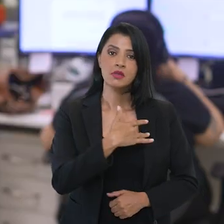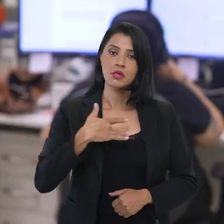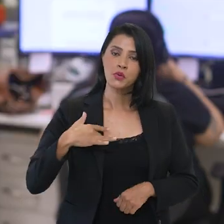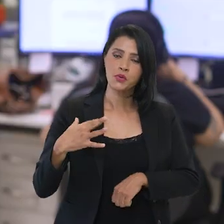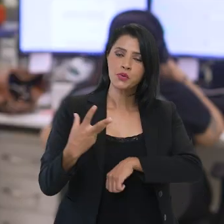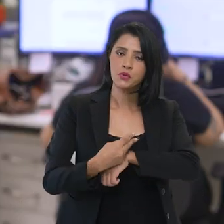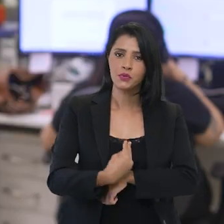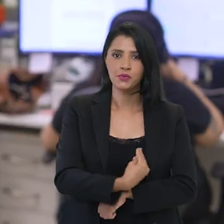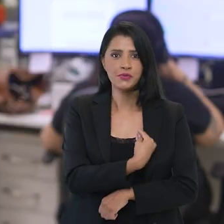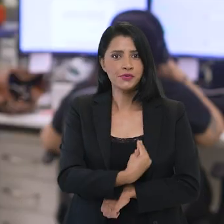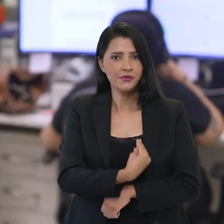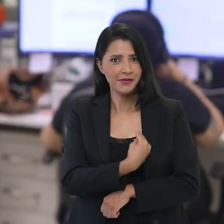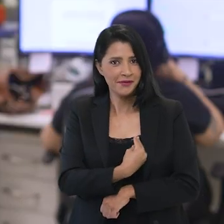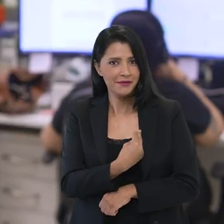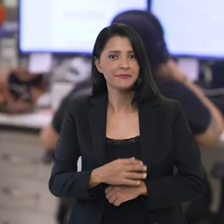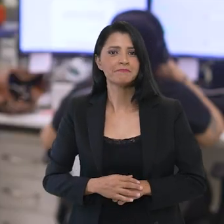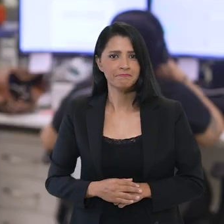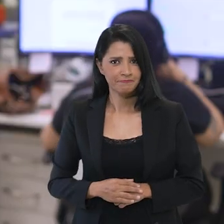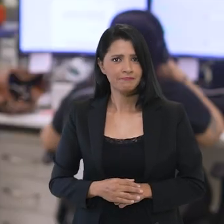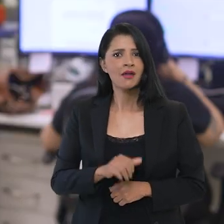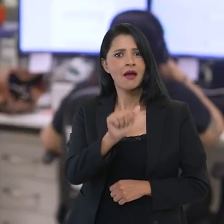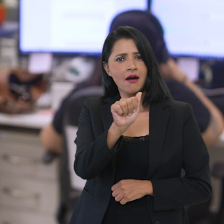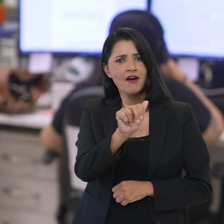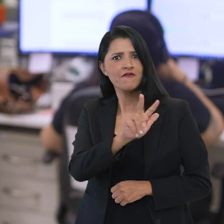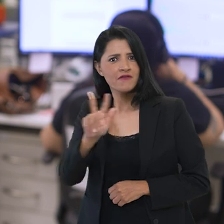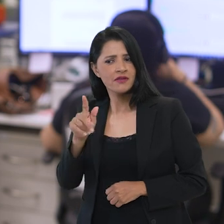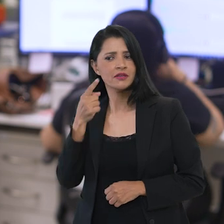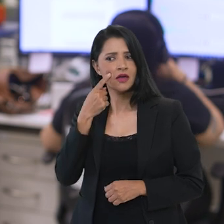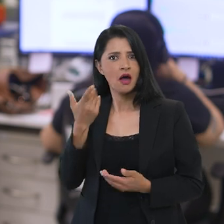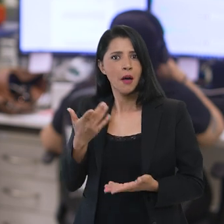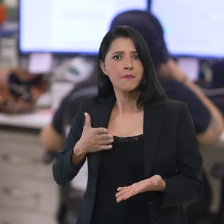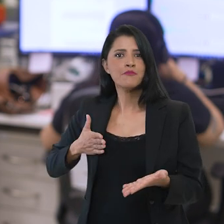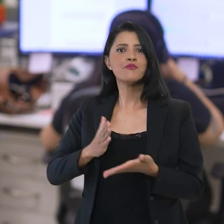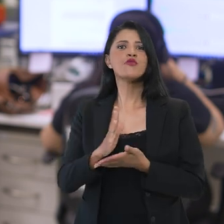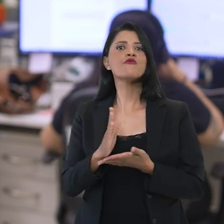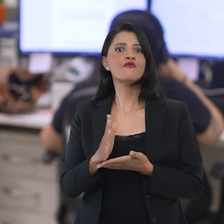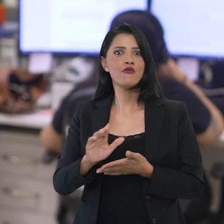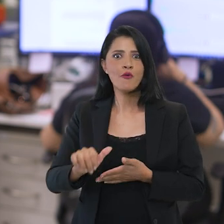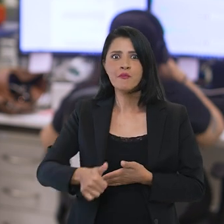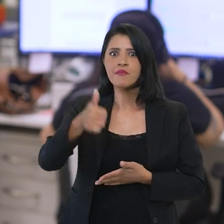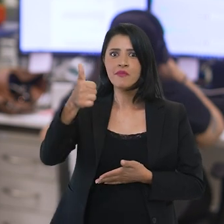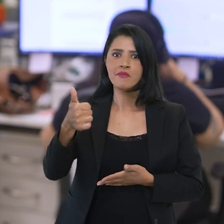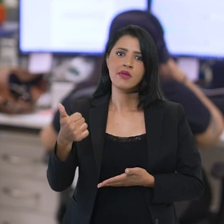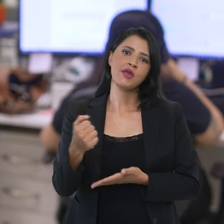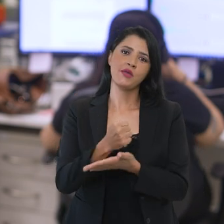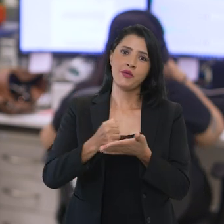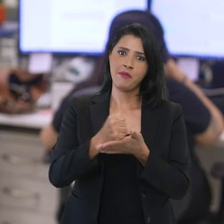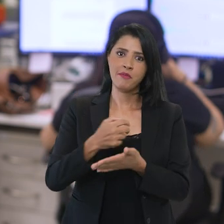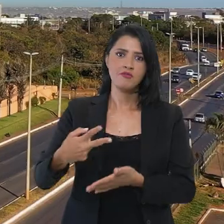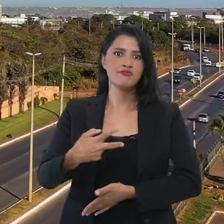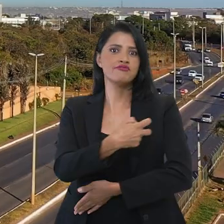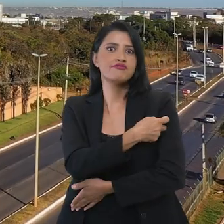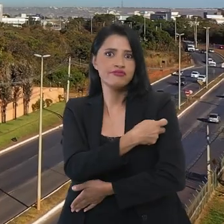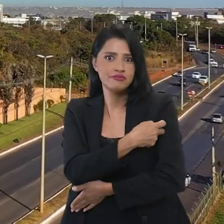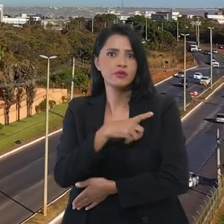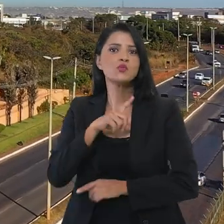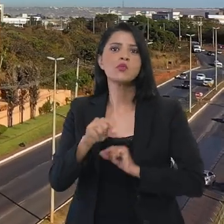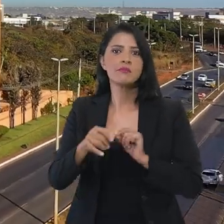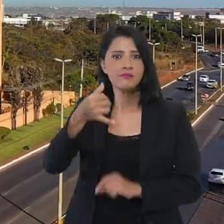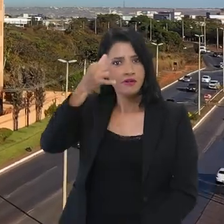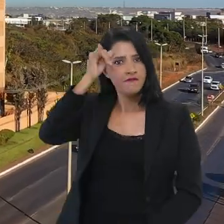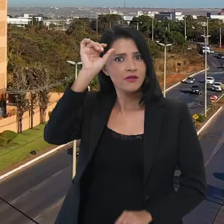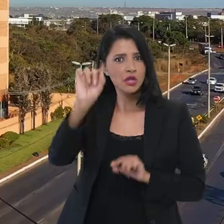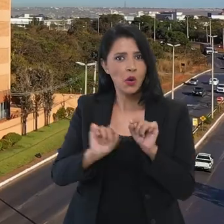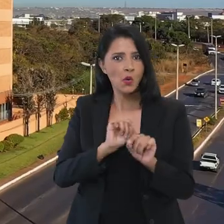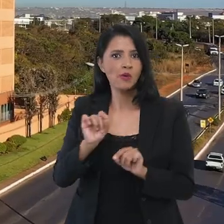Saúde e qualidade de vida. A Agência Nacional de Vigilância Sanitária, Anvisa, aprovou o primeiro medicamento